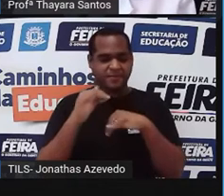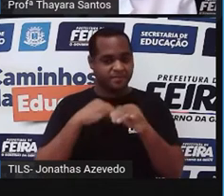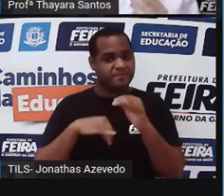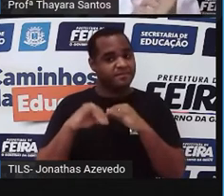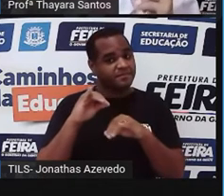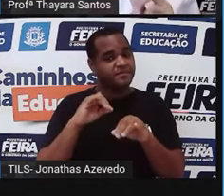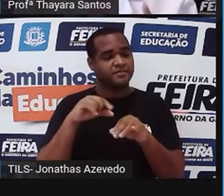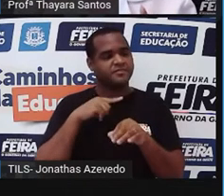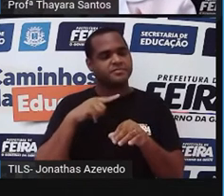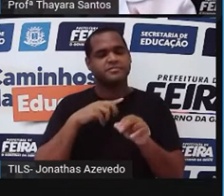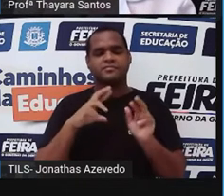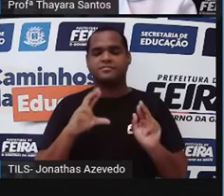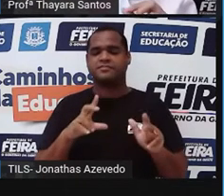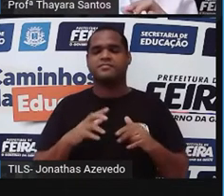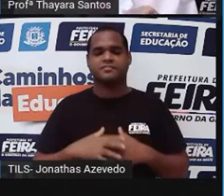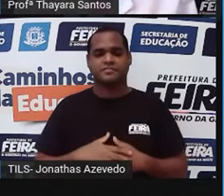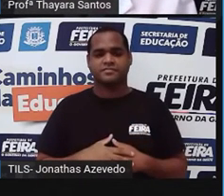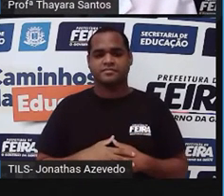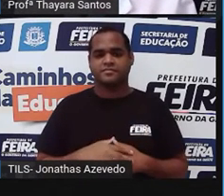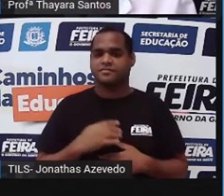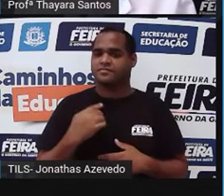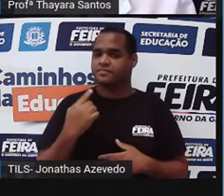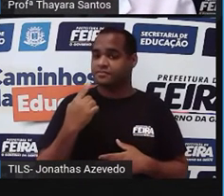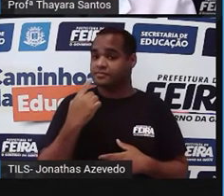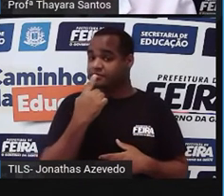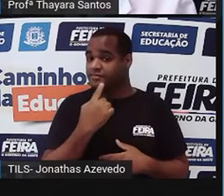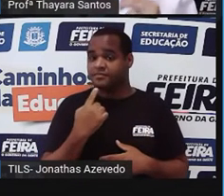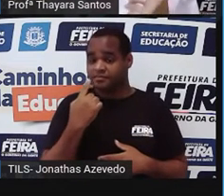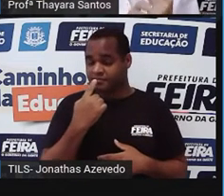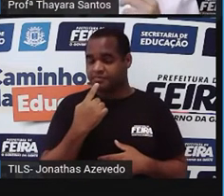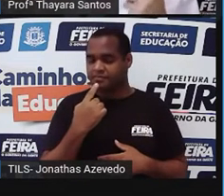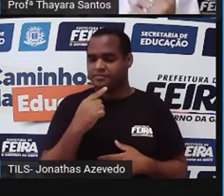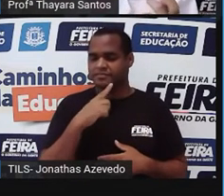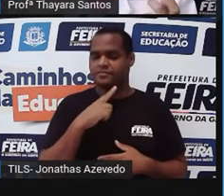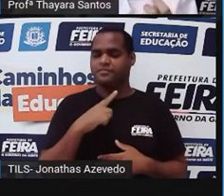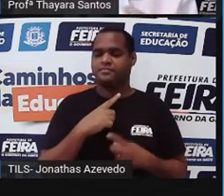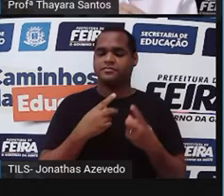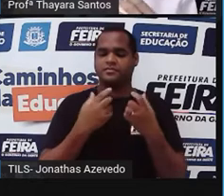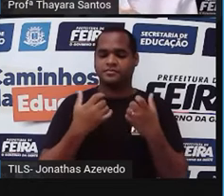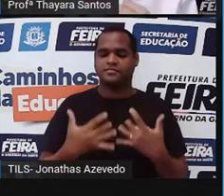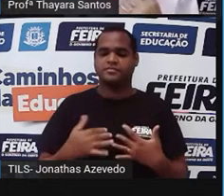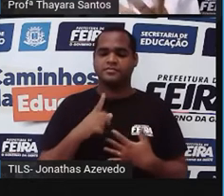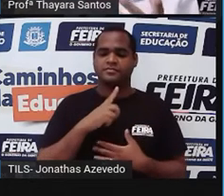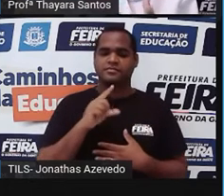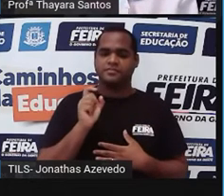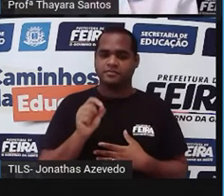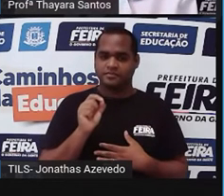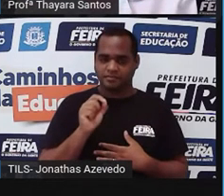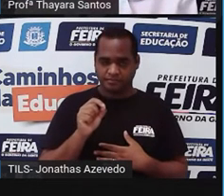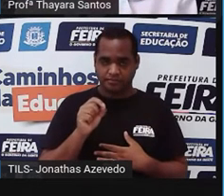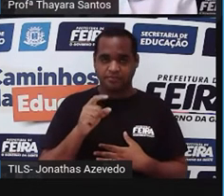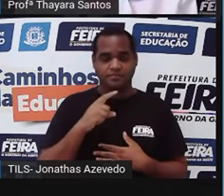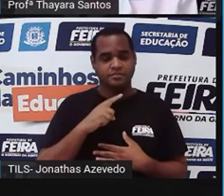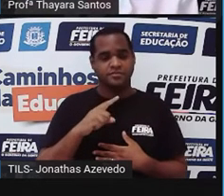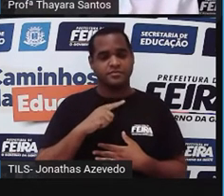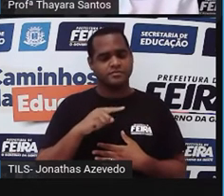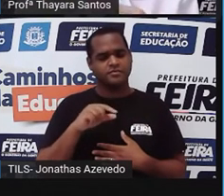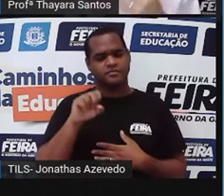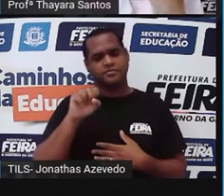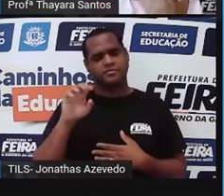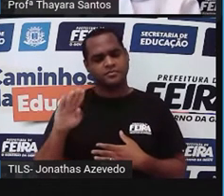acontecer? Na língua, a gente tem algumas enzimas, né? Que são substâncias que fazem